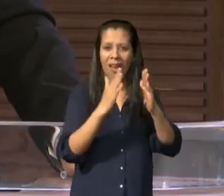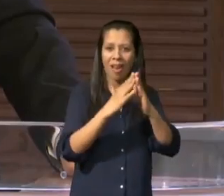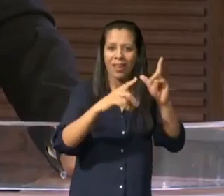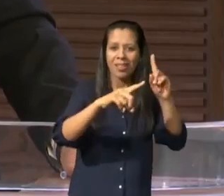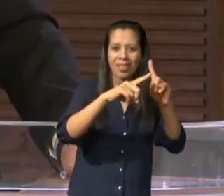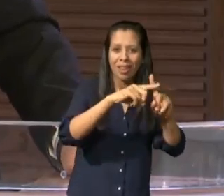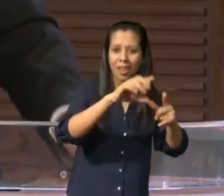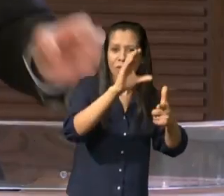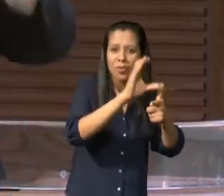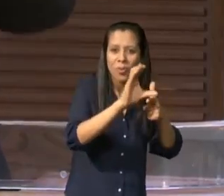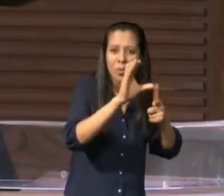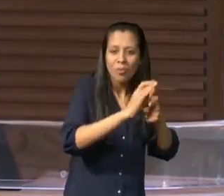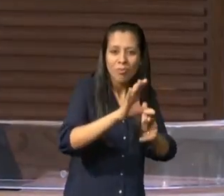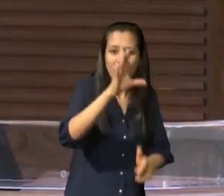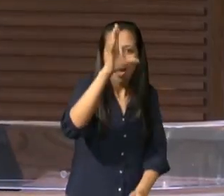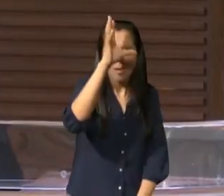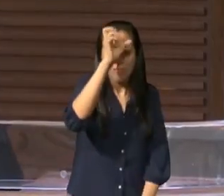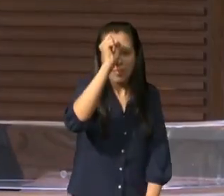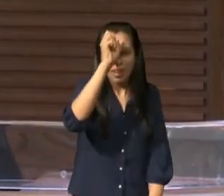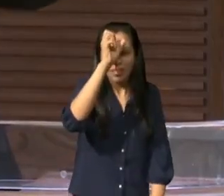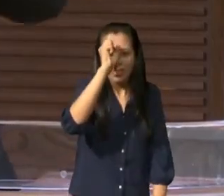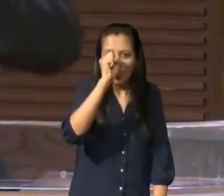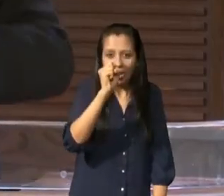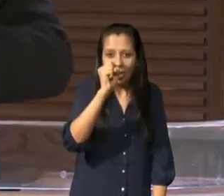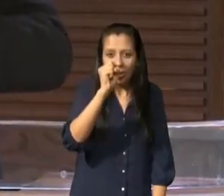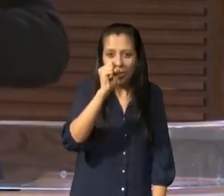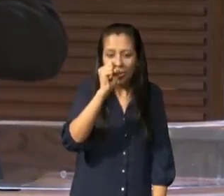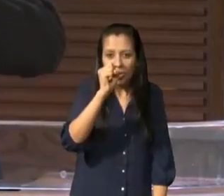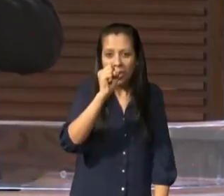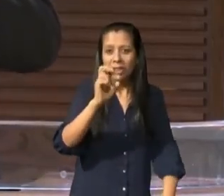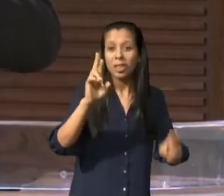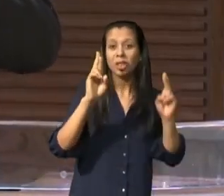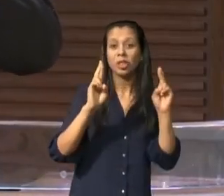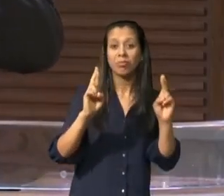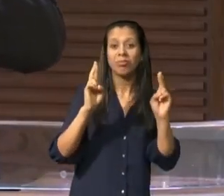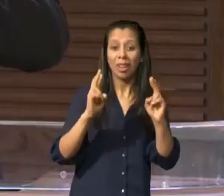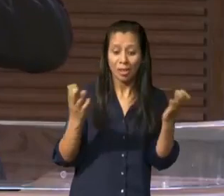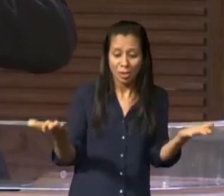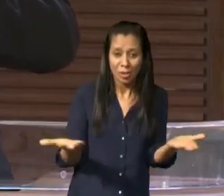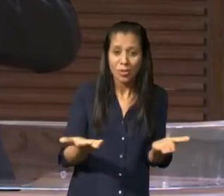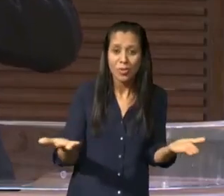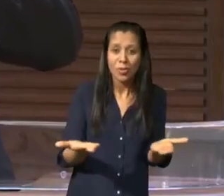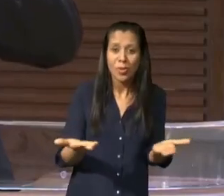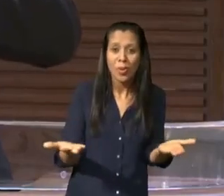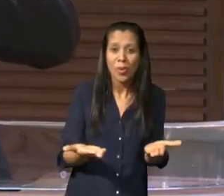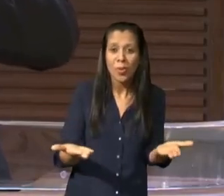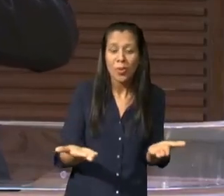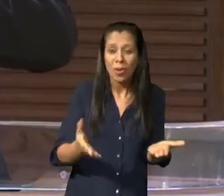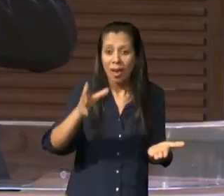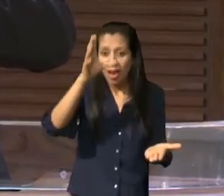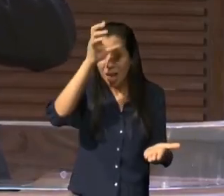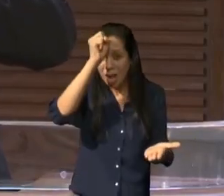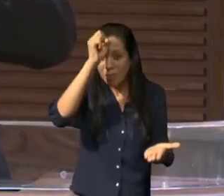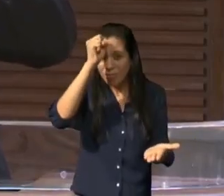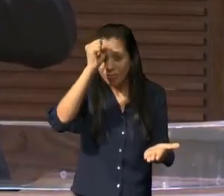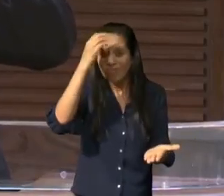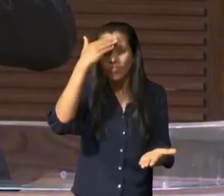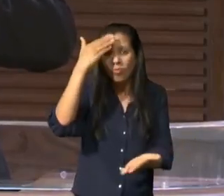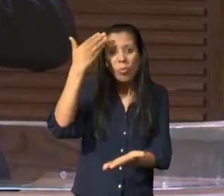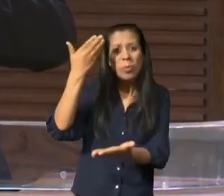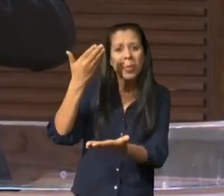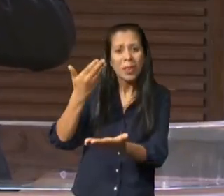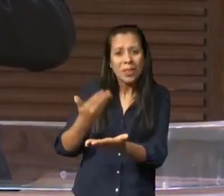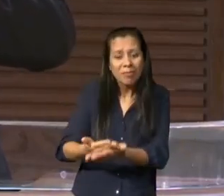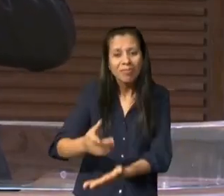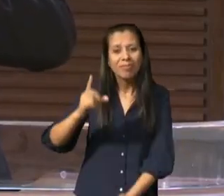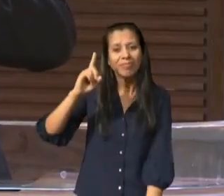e o verso 13 a nossa esperança para esta manhã a esperança e a certeza de